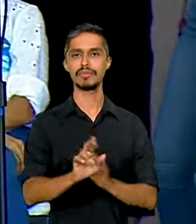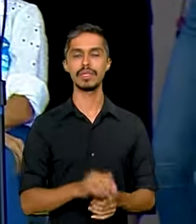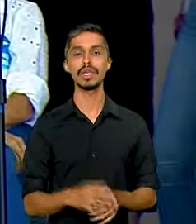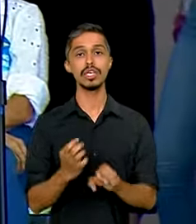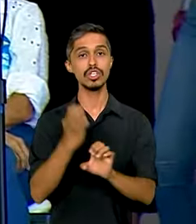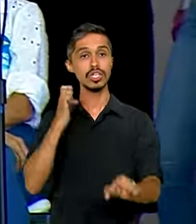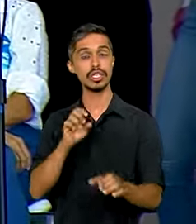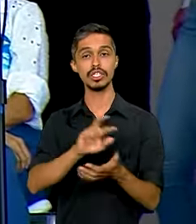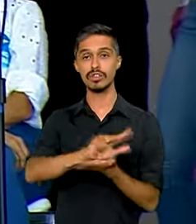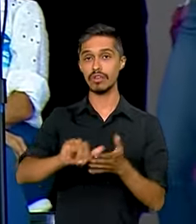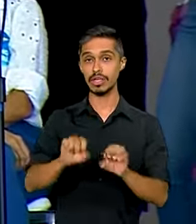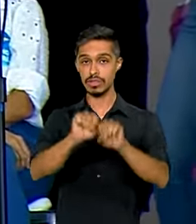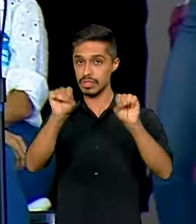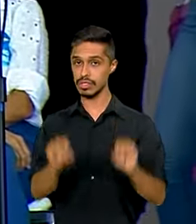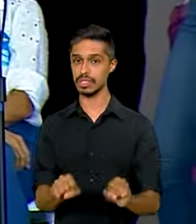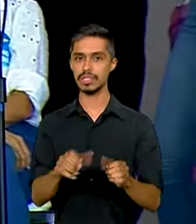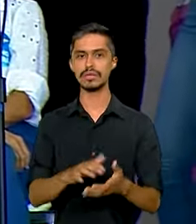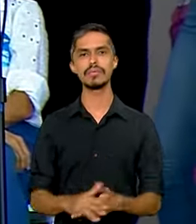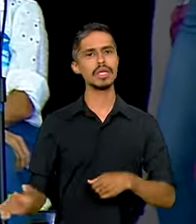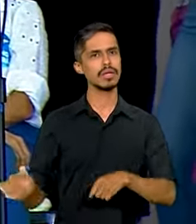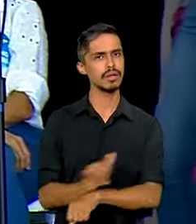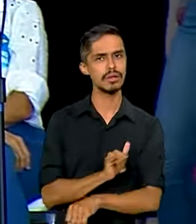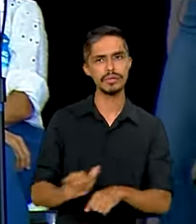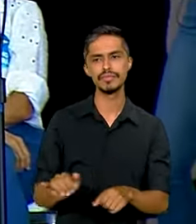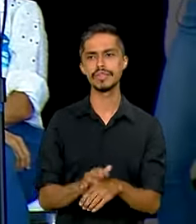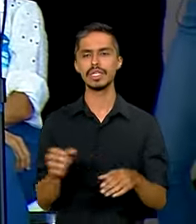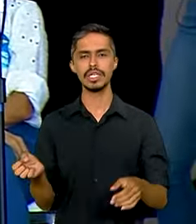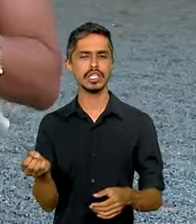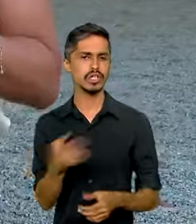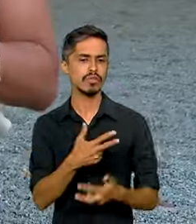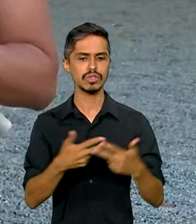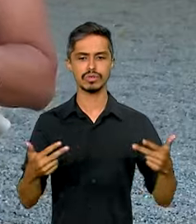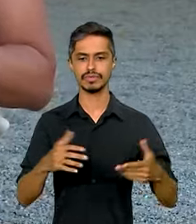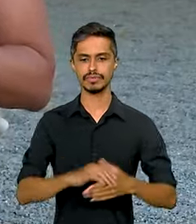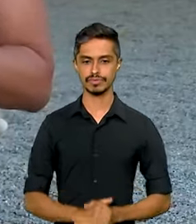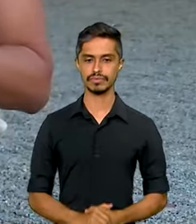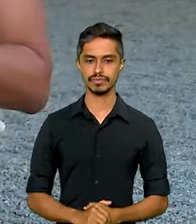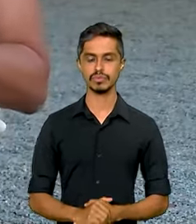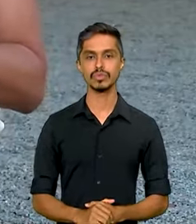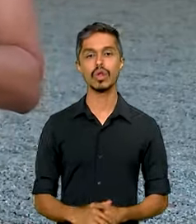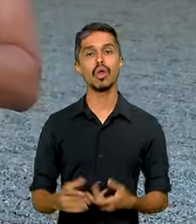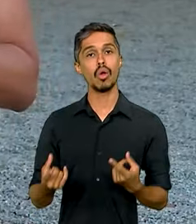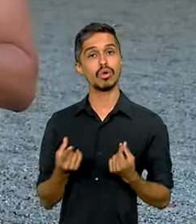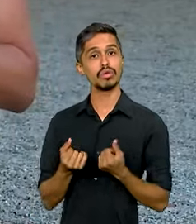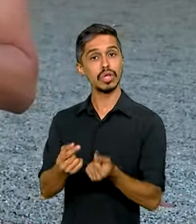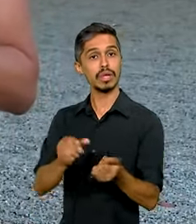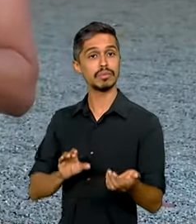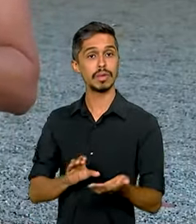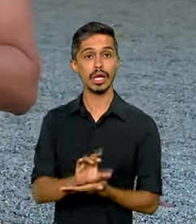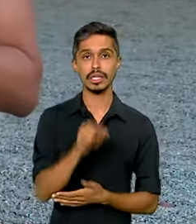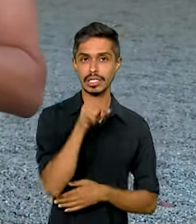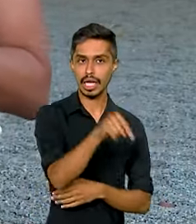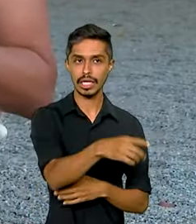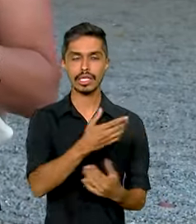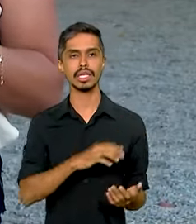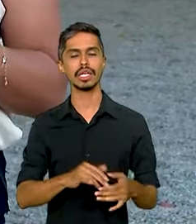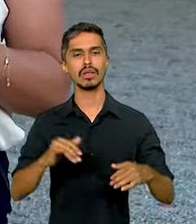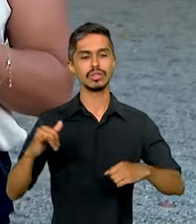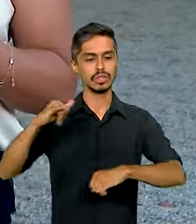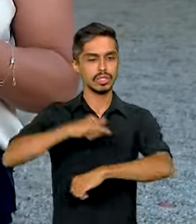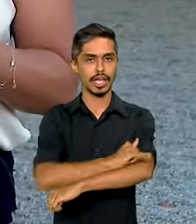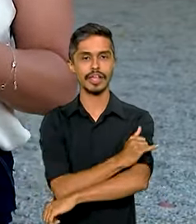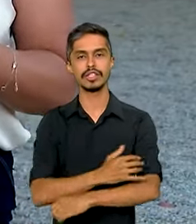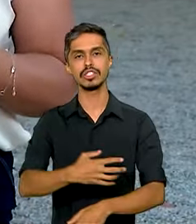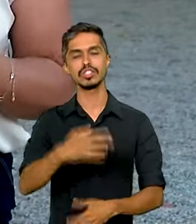Sistemas é estratégica e é inovadora. Os recursos para a construção do ITA aqui na Base Aérea de